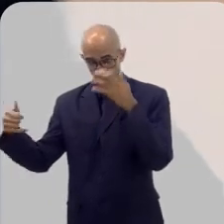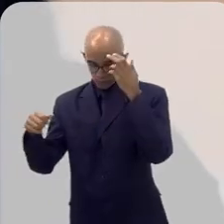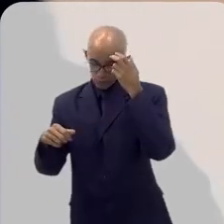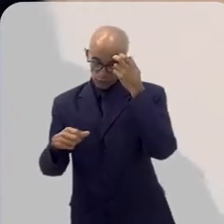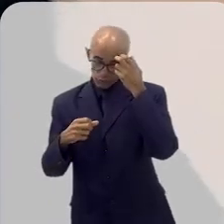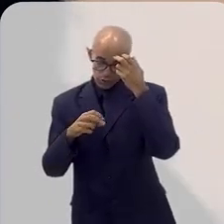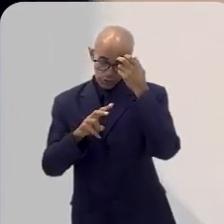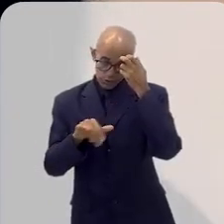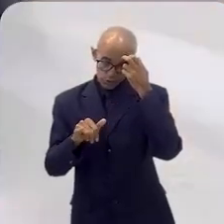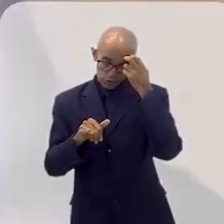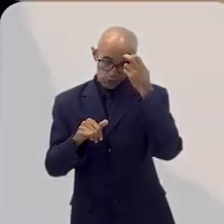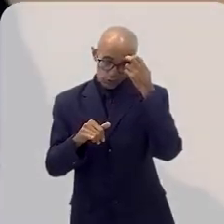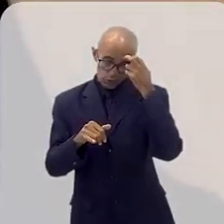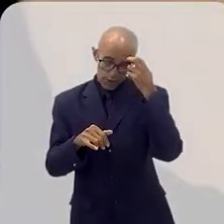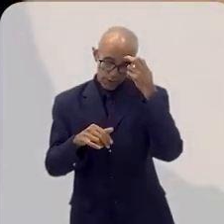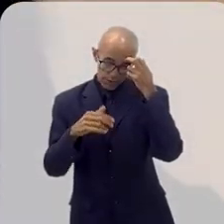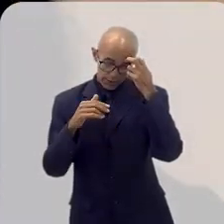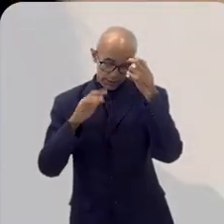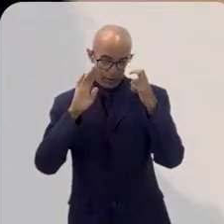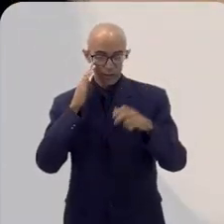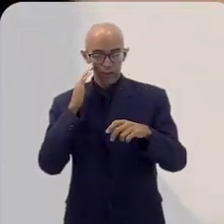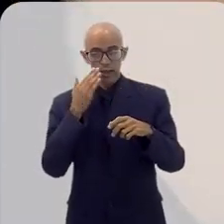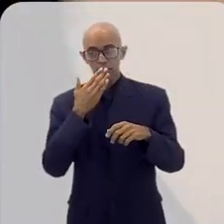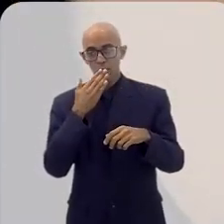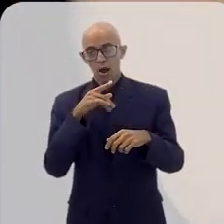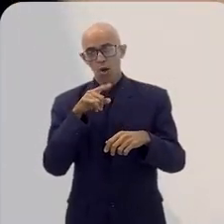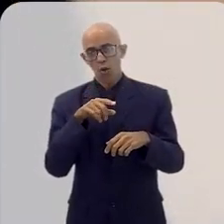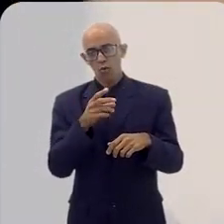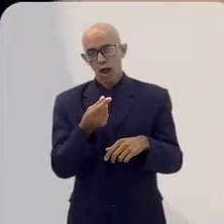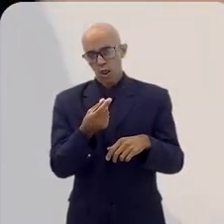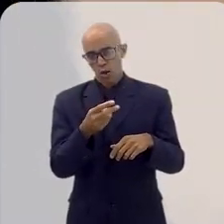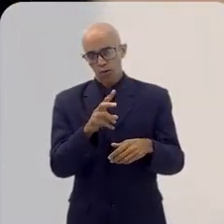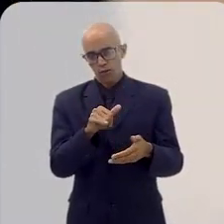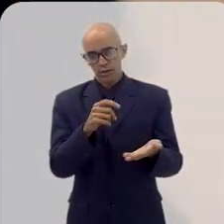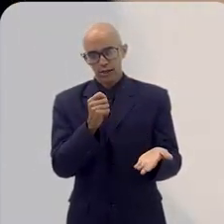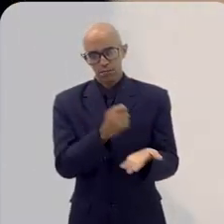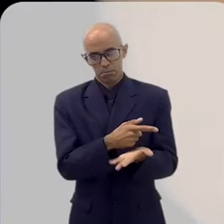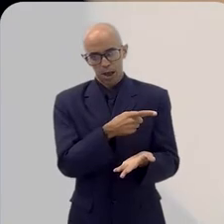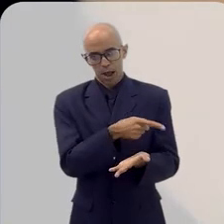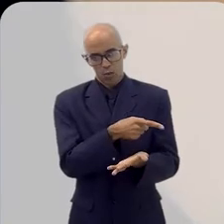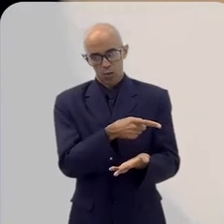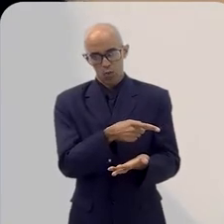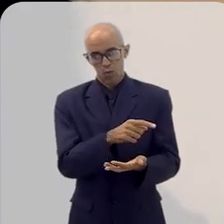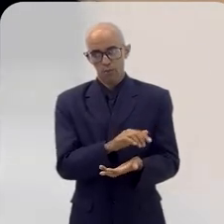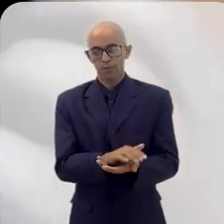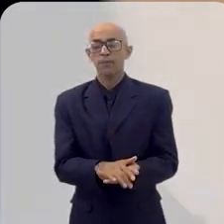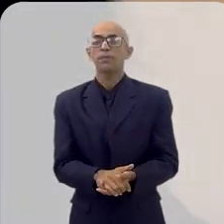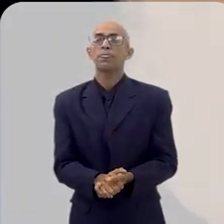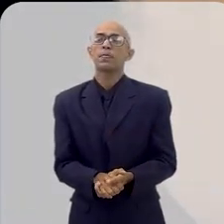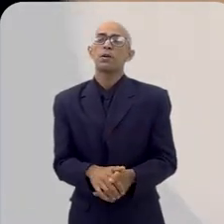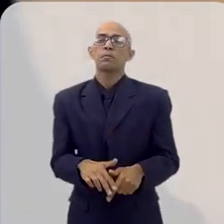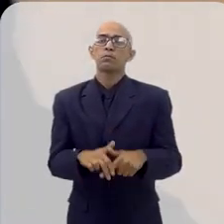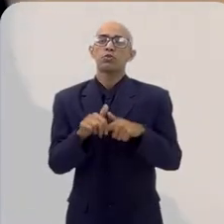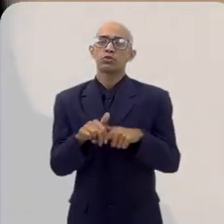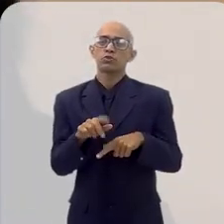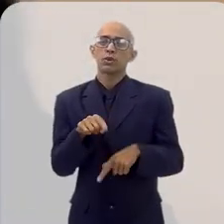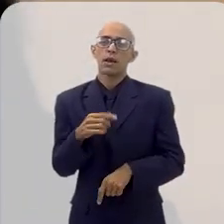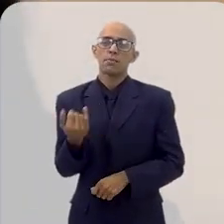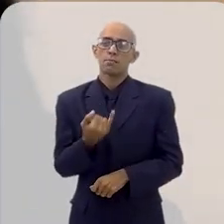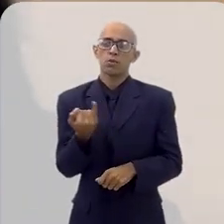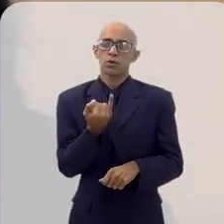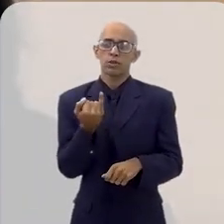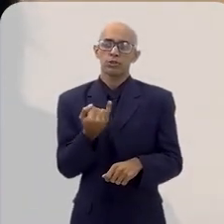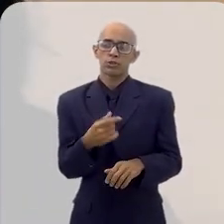dos fios de transmissão. E aí a gente vai chegar no denominador comum de que taxa vai ser cobrada do consumidor. Por isso que foi muito importante a gente ter